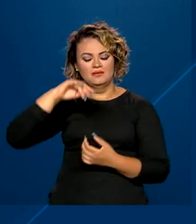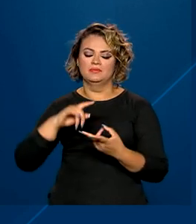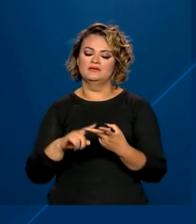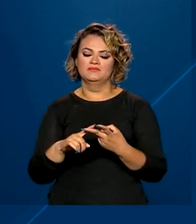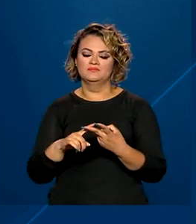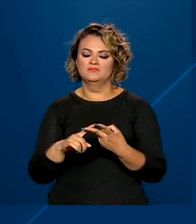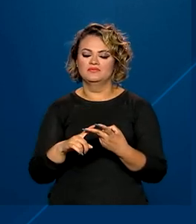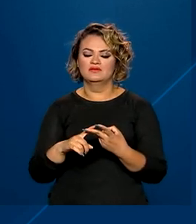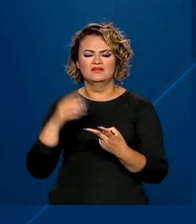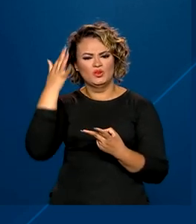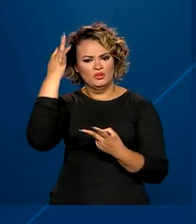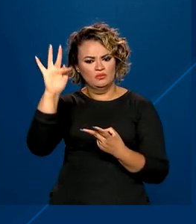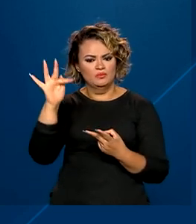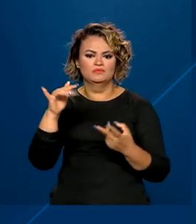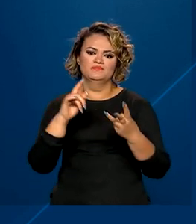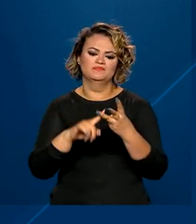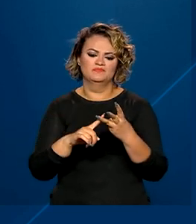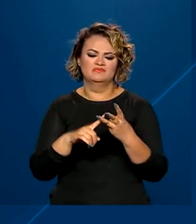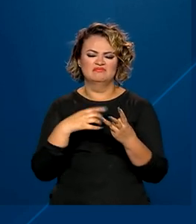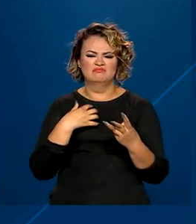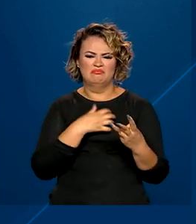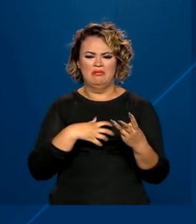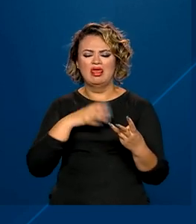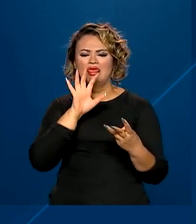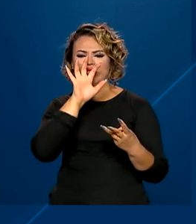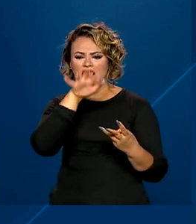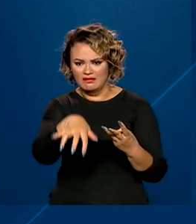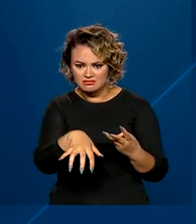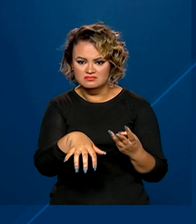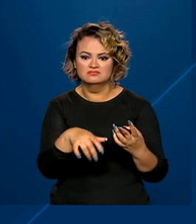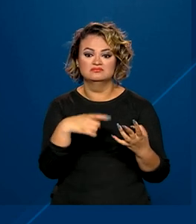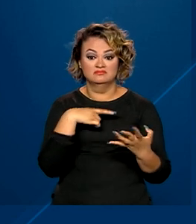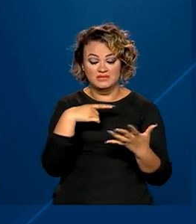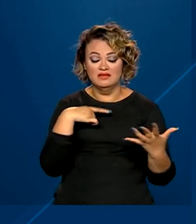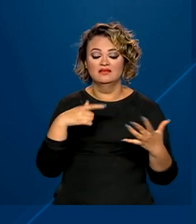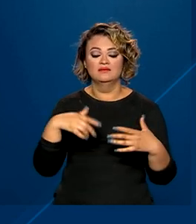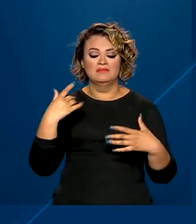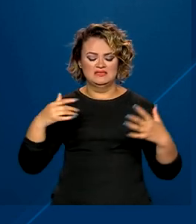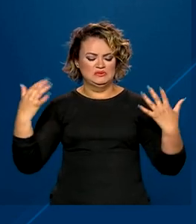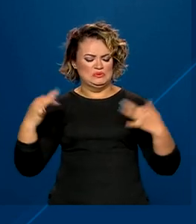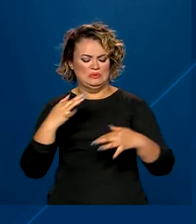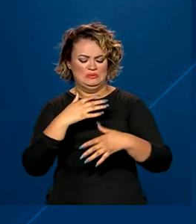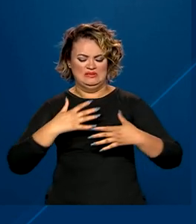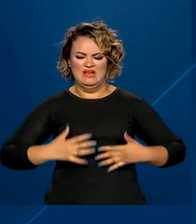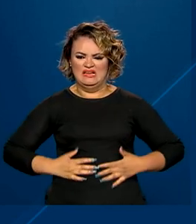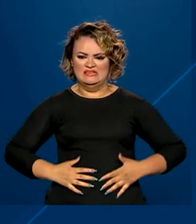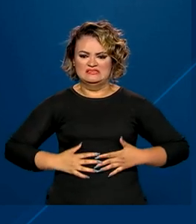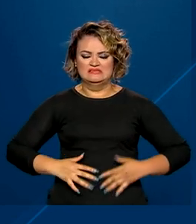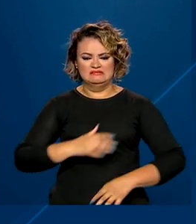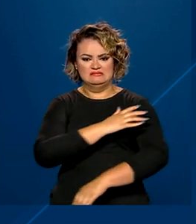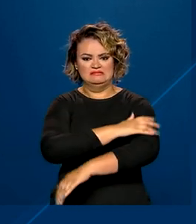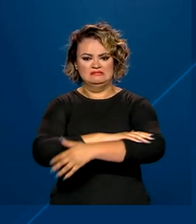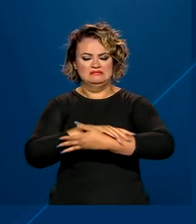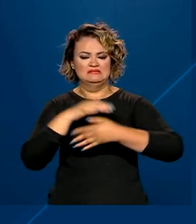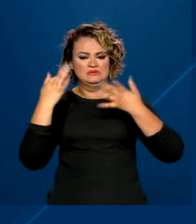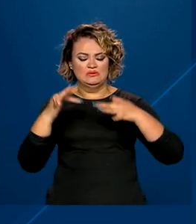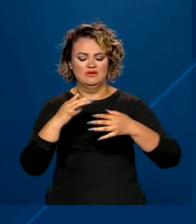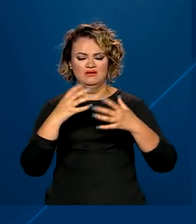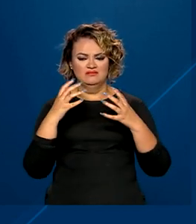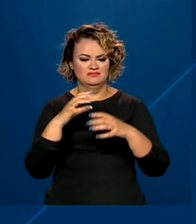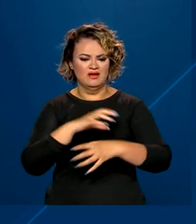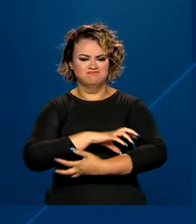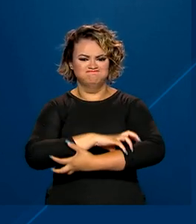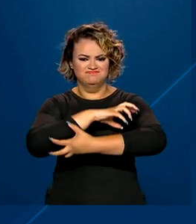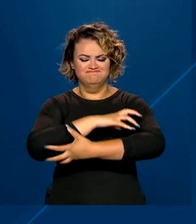febre, dor de cabeça, náuseas e vômitos, além de dores abdominal e muscular, inchaço